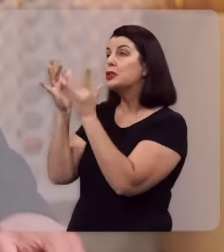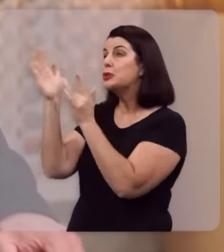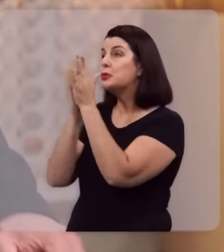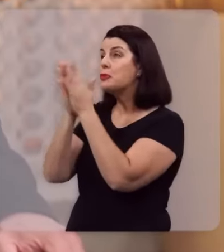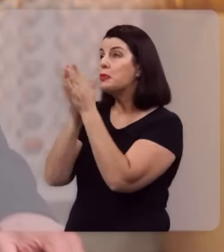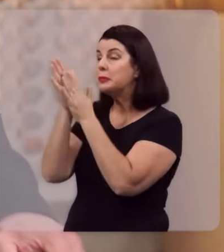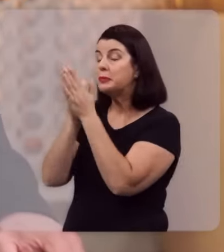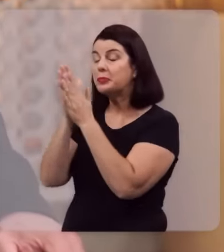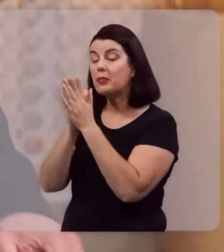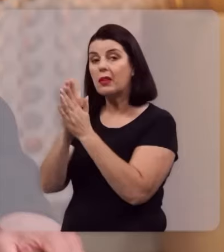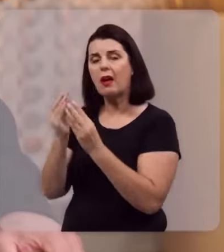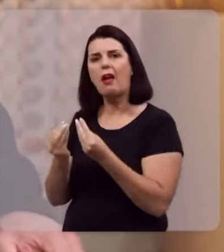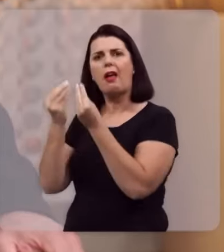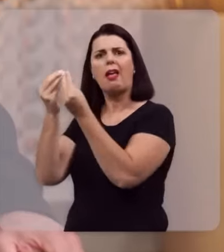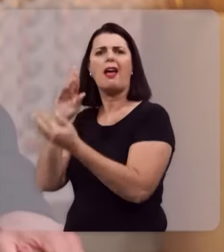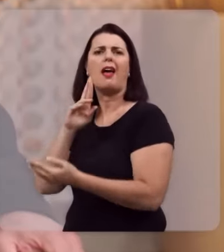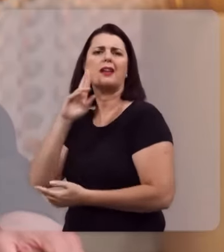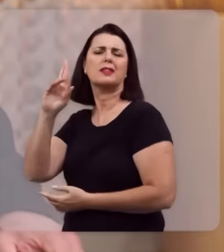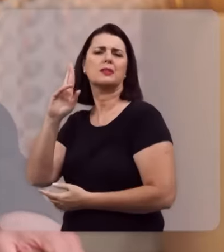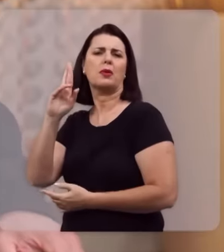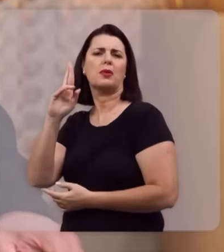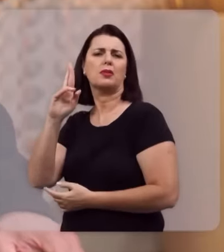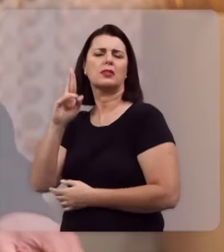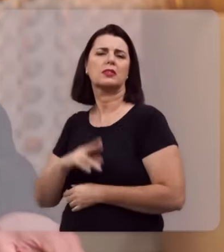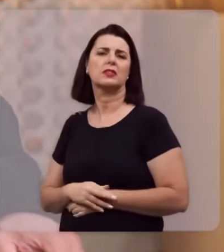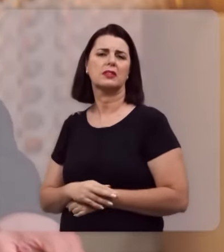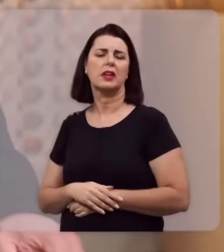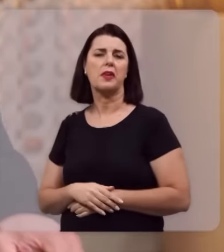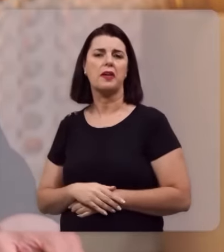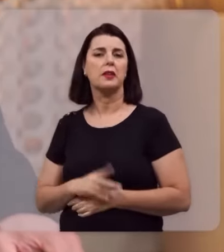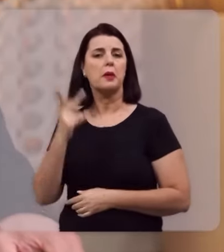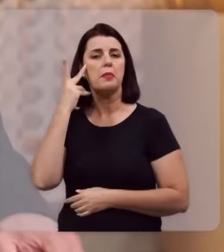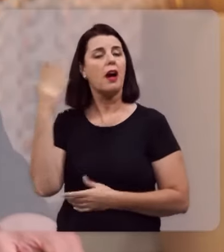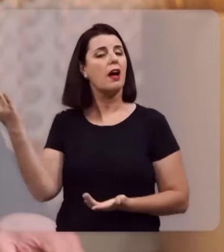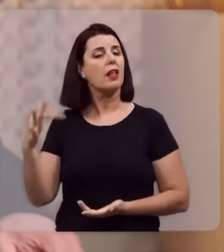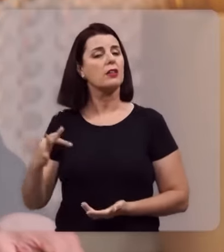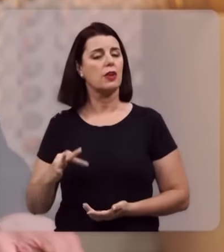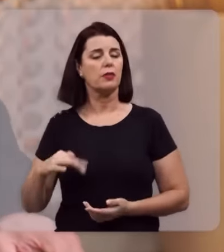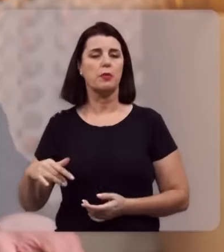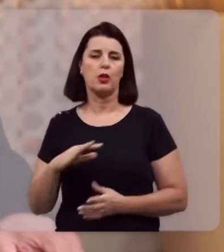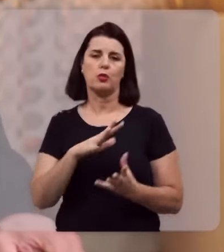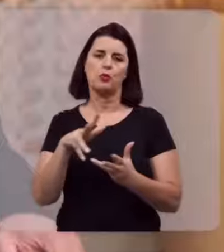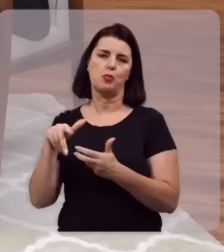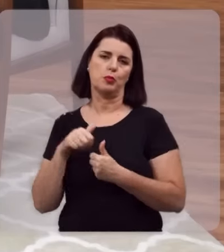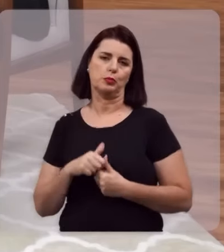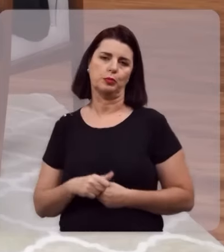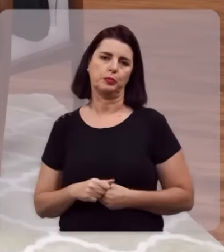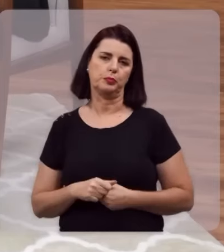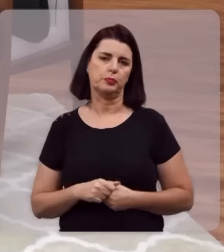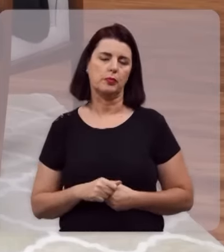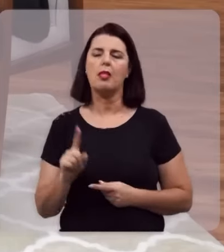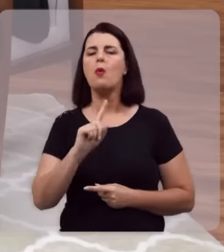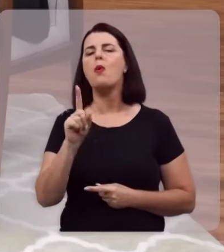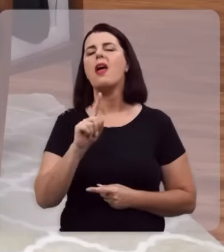do nosso Senhor Jesus, e nos oferecemos como resposta, como acabamos de dizer, a essas dores do mundo. Então,